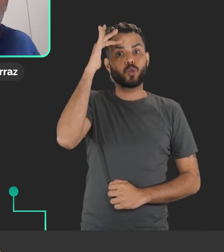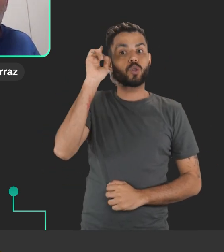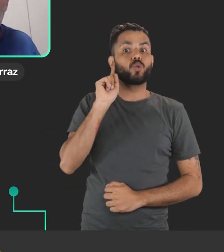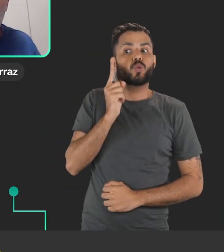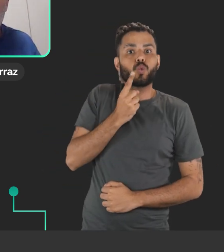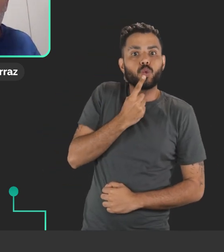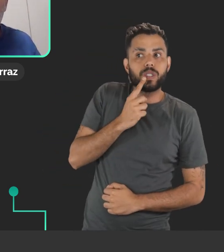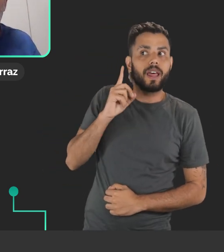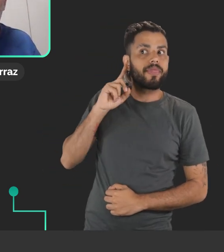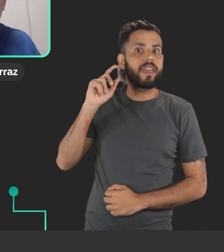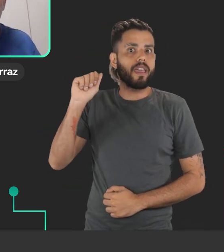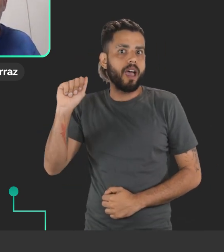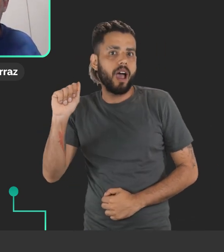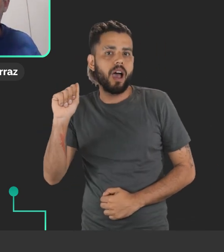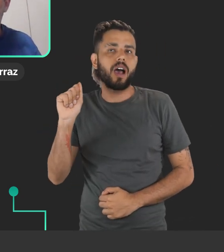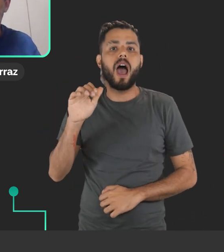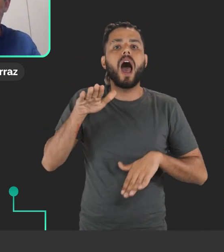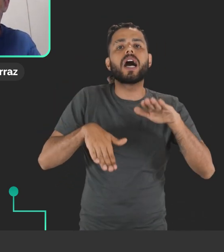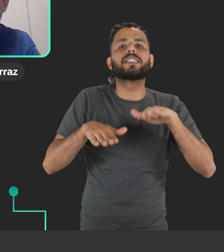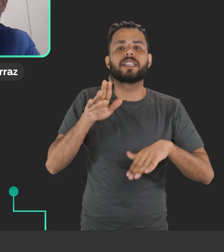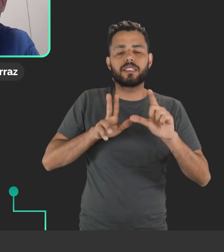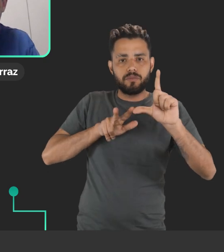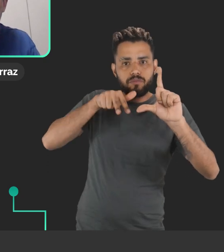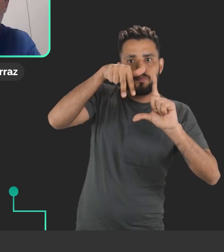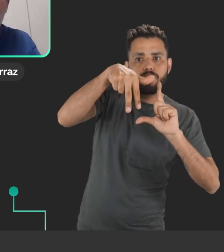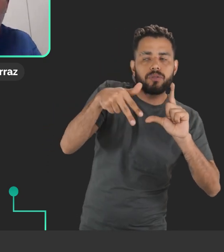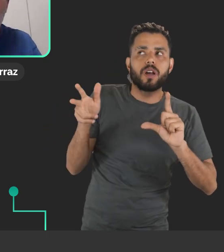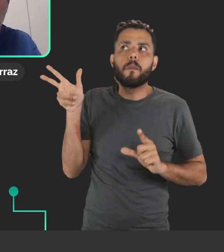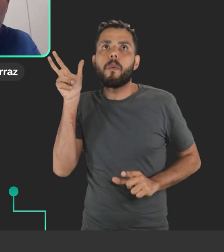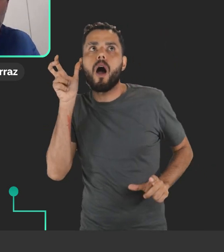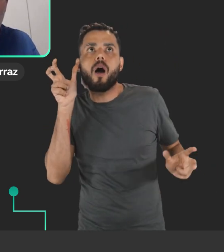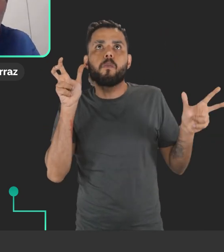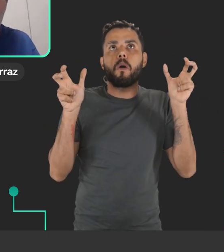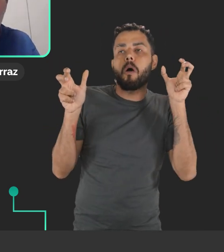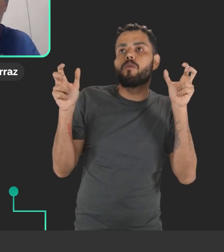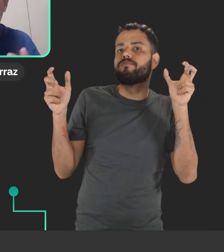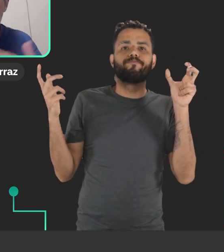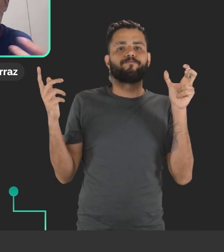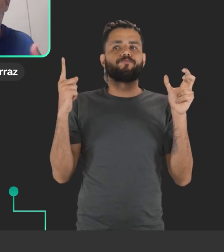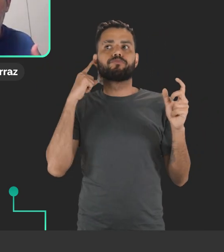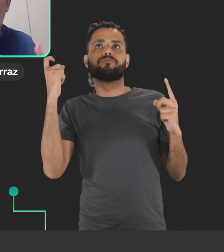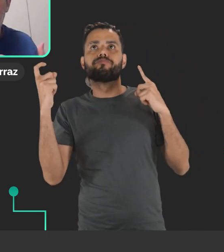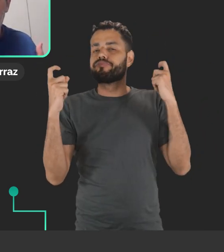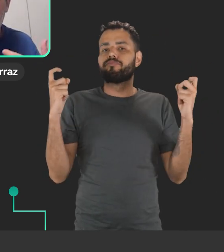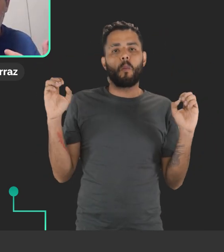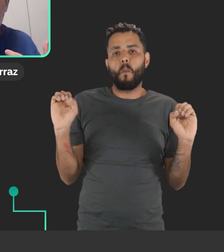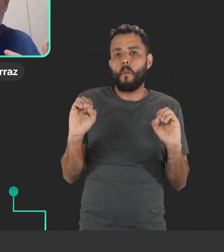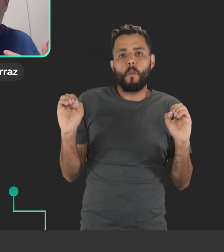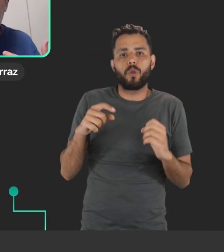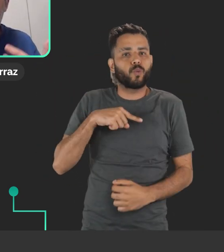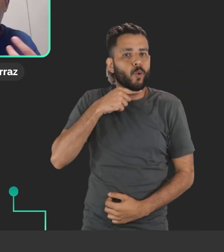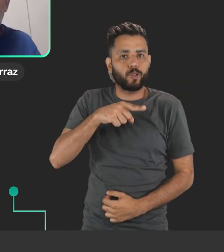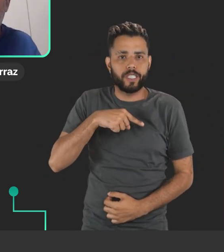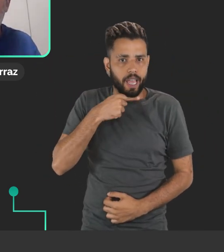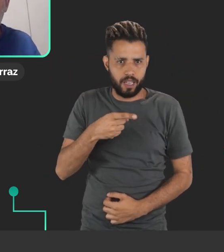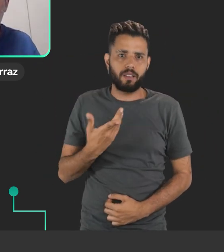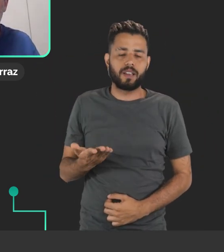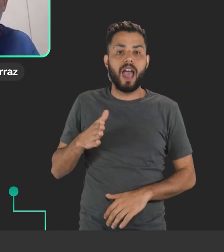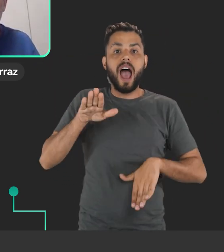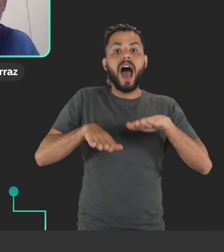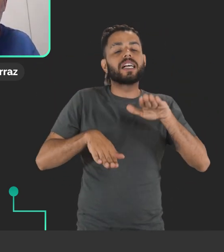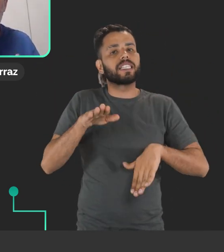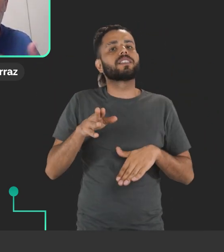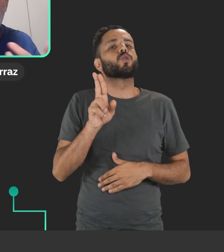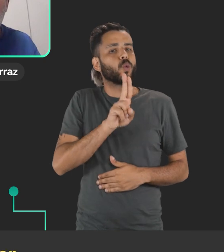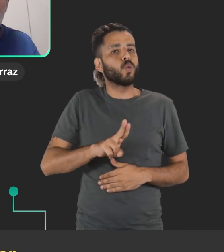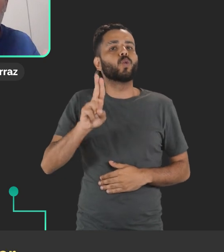conseguir acompanhar um som que venha de uma determinada localização, muitas vezes essas aplicações, elas